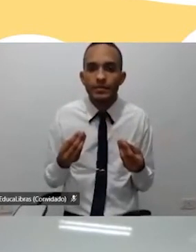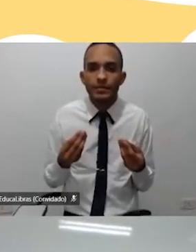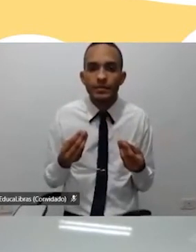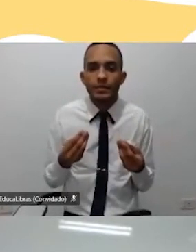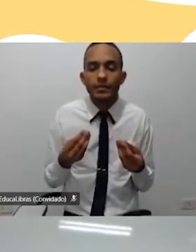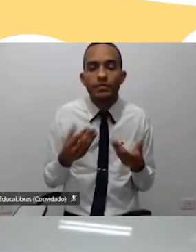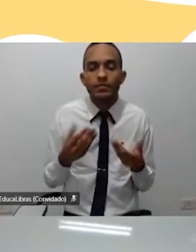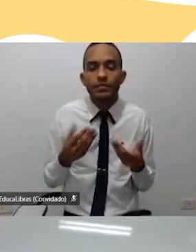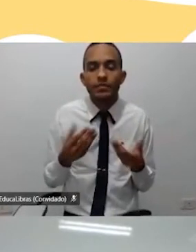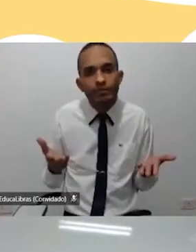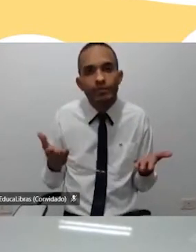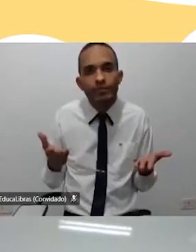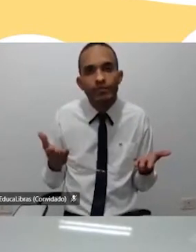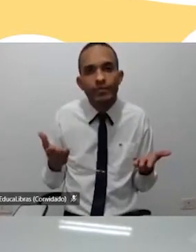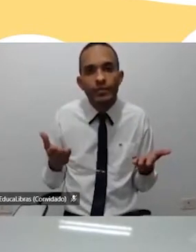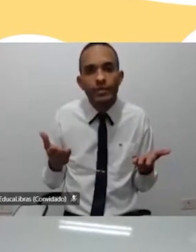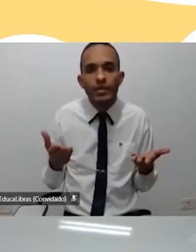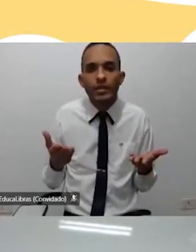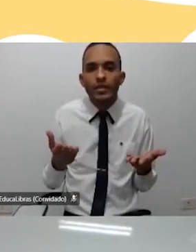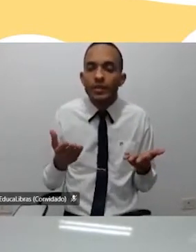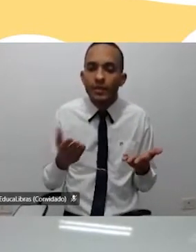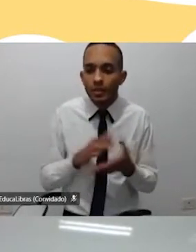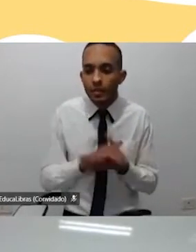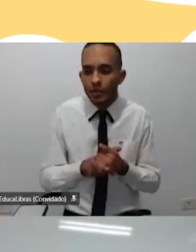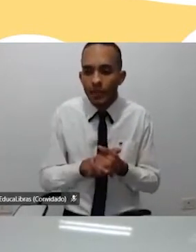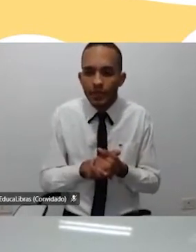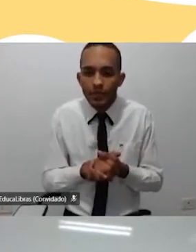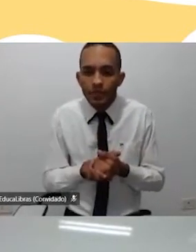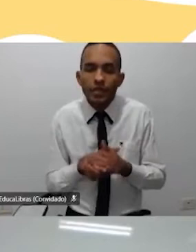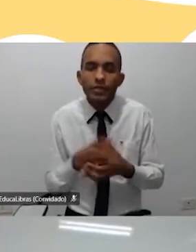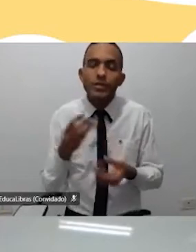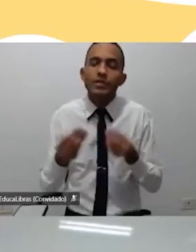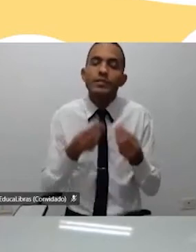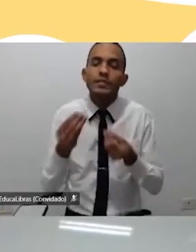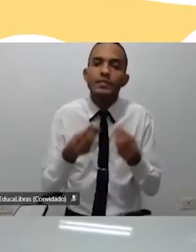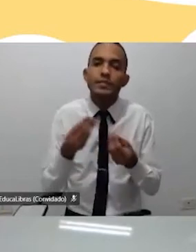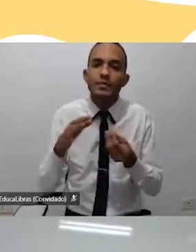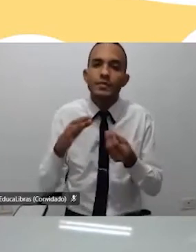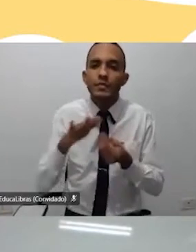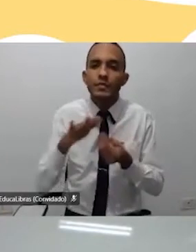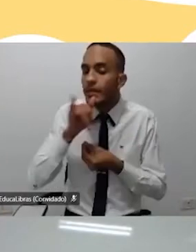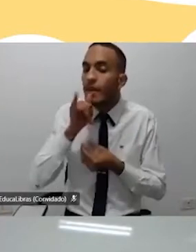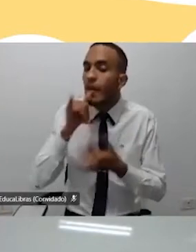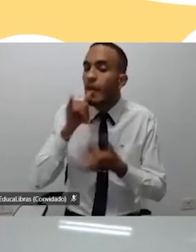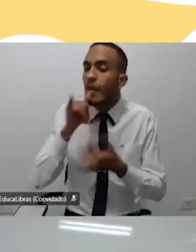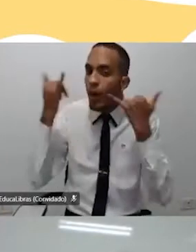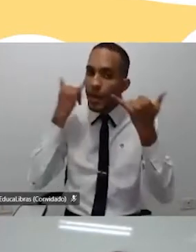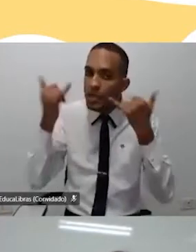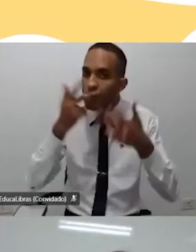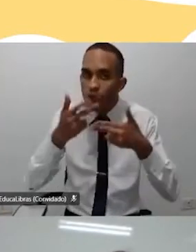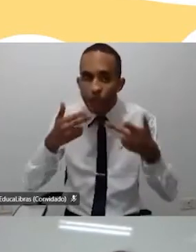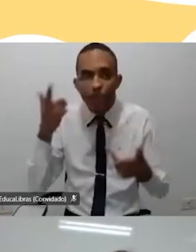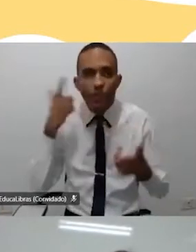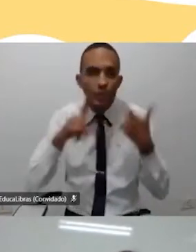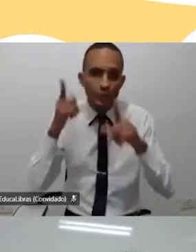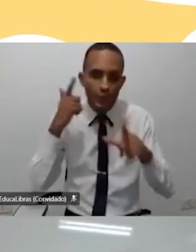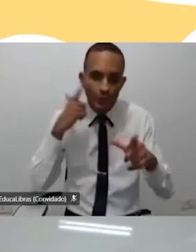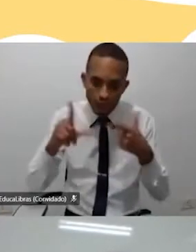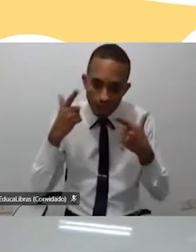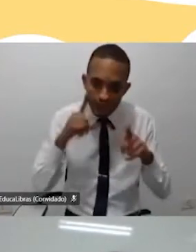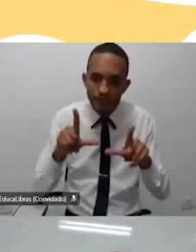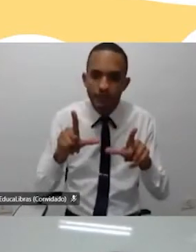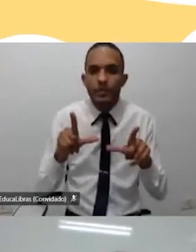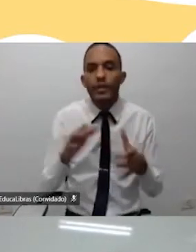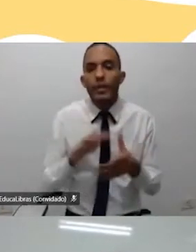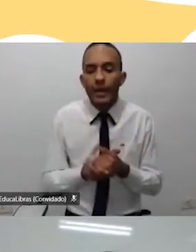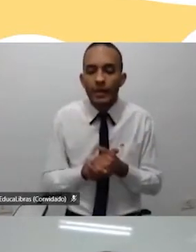Então, durante a pesquisa e o acompanhamento dessas pessoas, as informações que eles recebiam e não